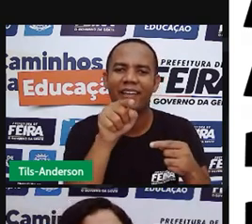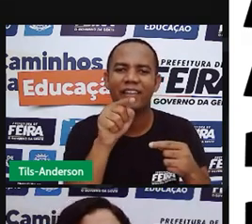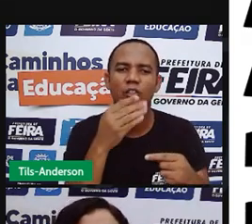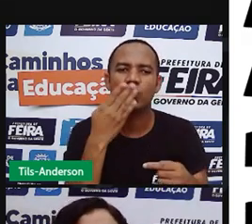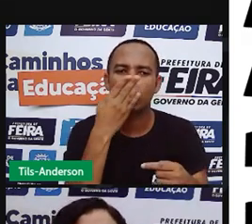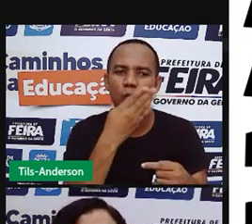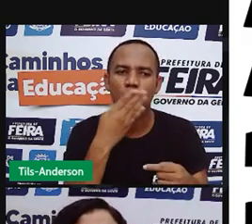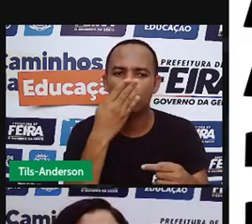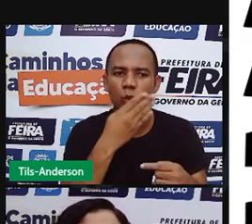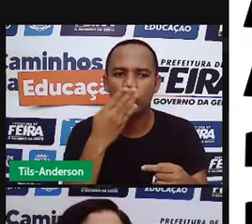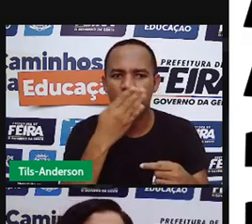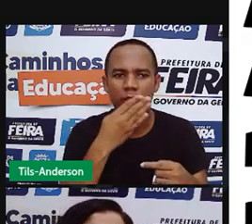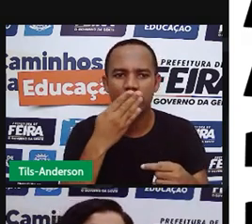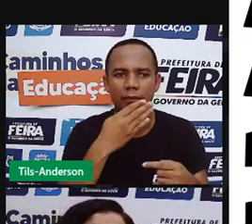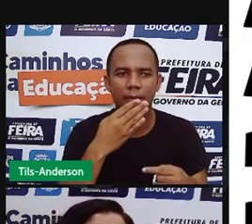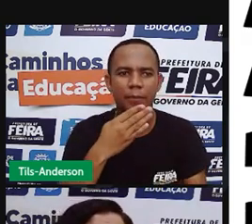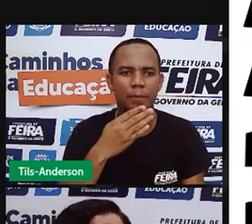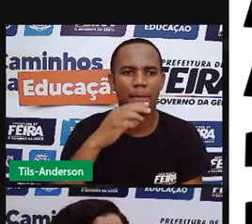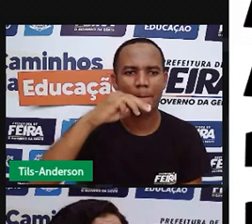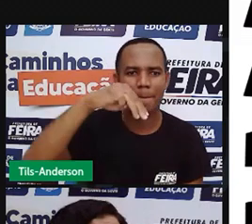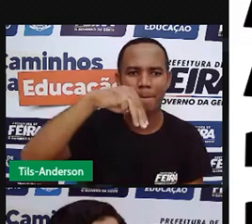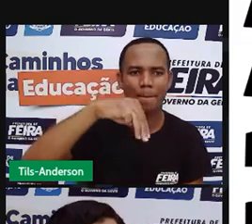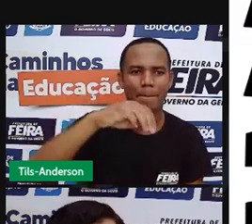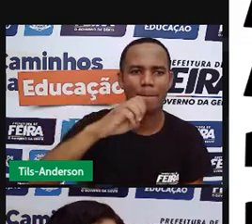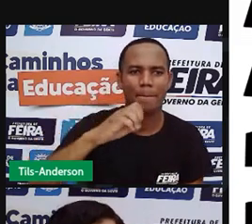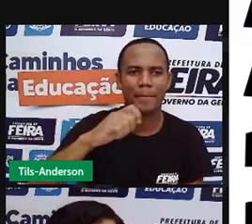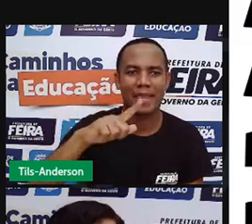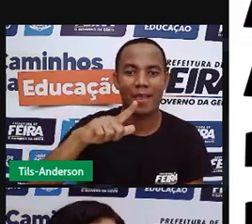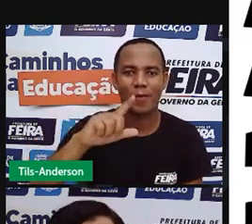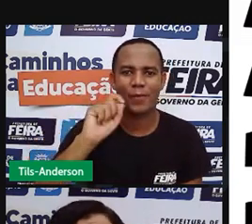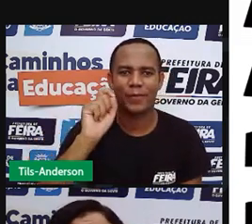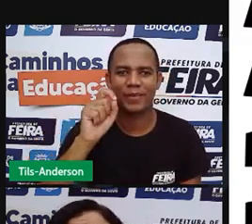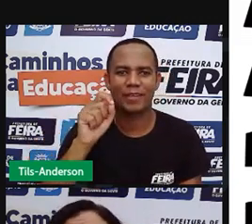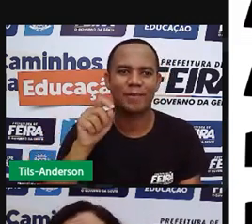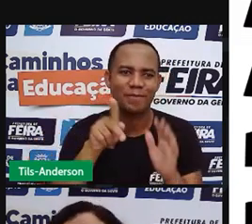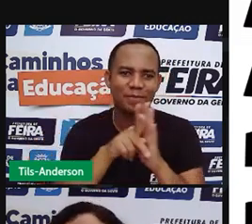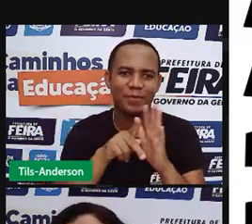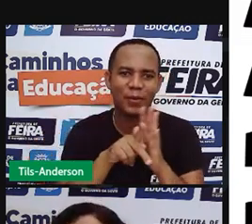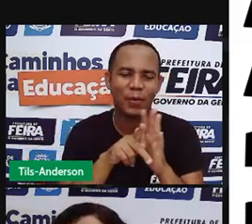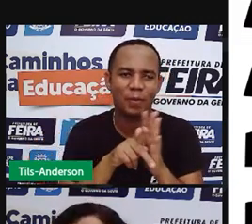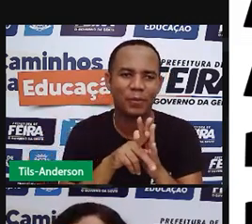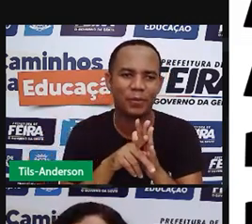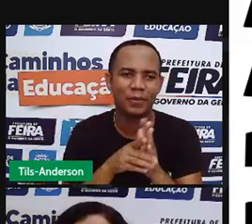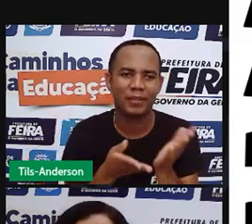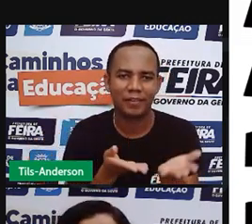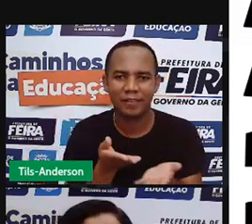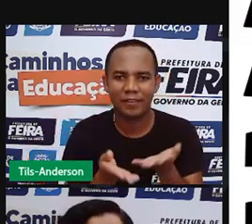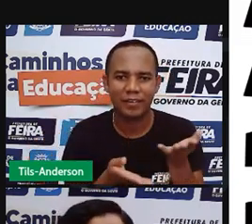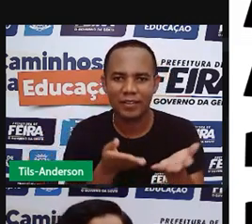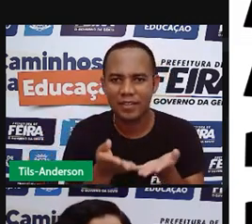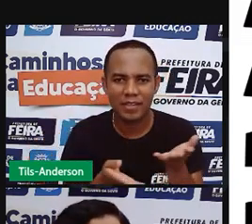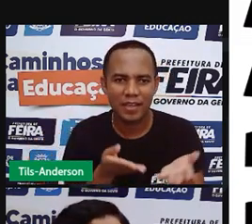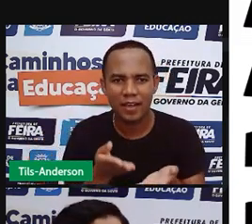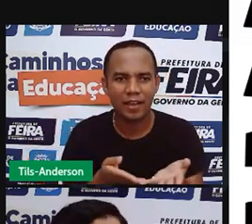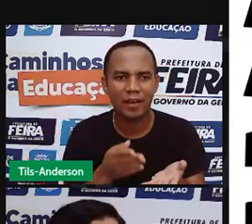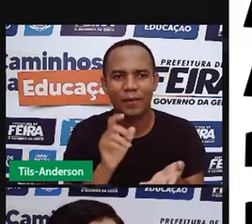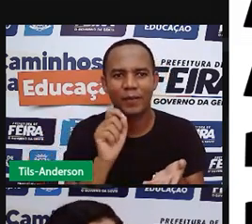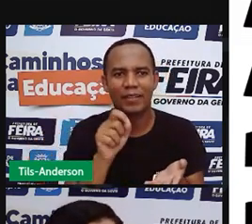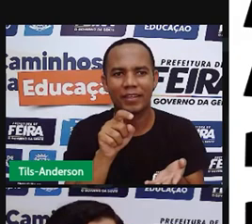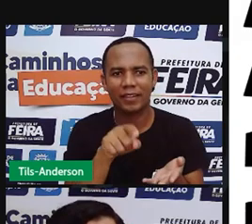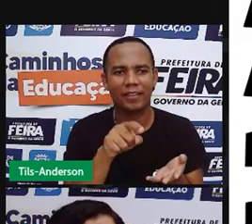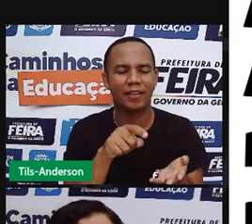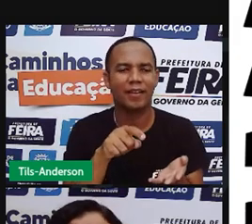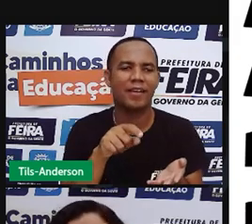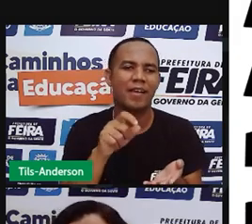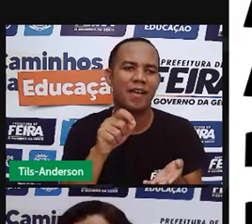essas caixinhas ali que simulam a colmeia da natureza. E ele cria as abelhas e retira o